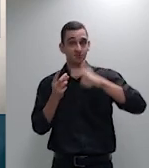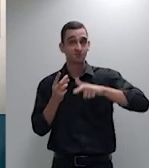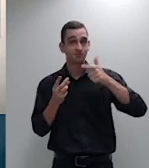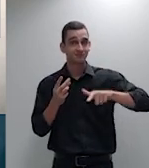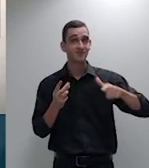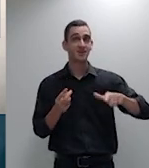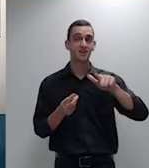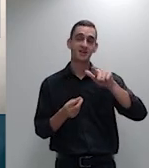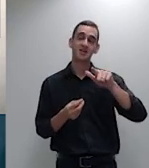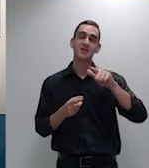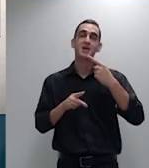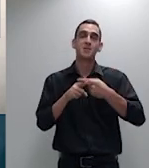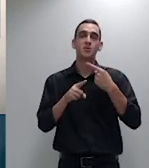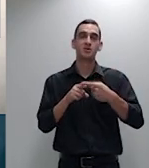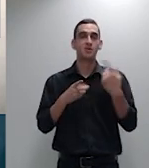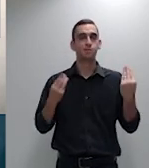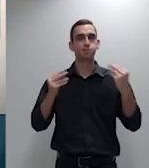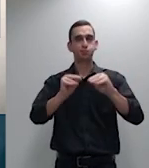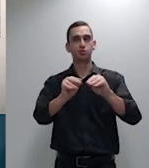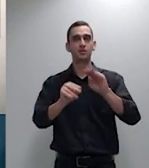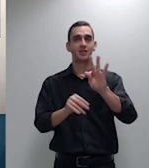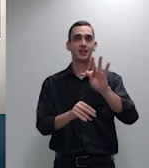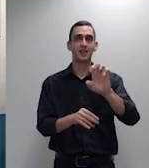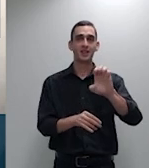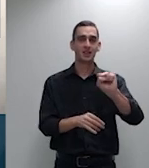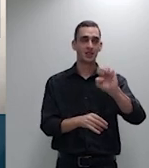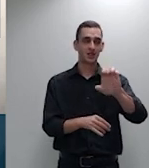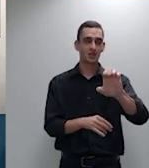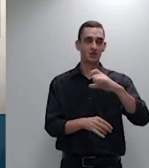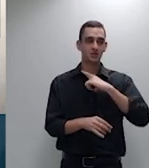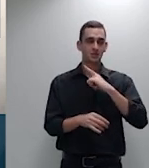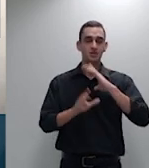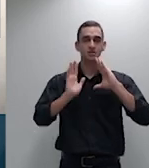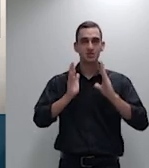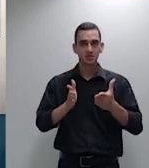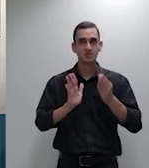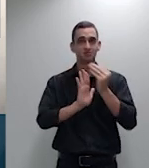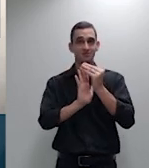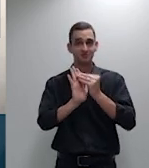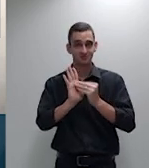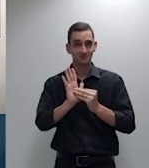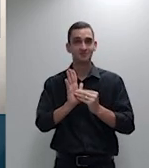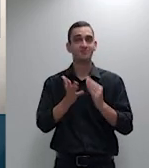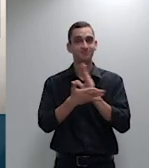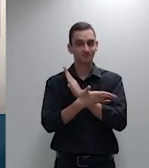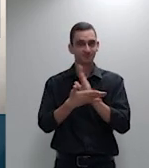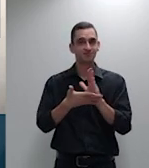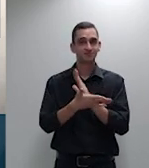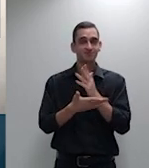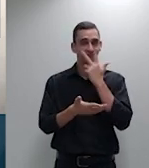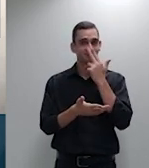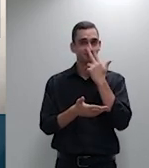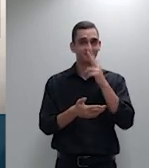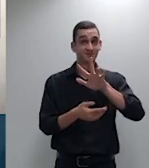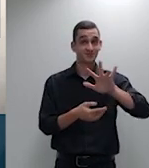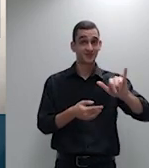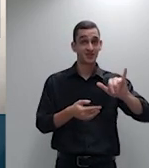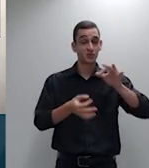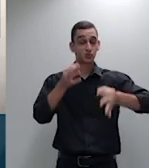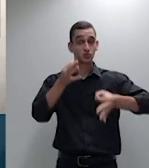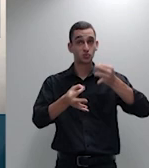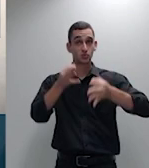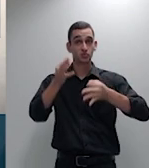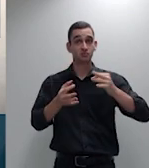lidamos com muitas nuances que depois ingestam o julgador quando se tem uma